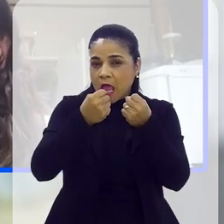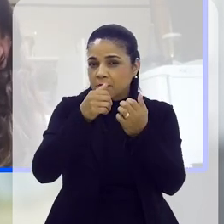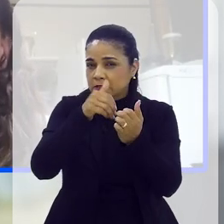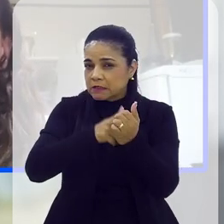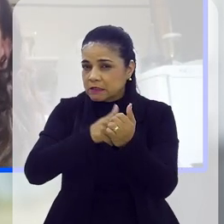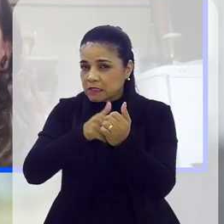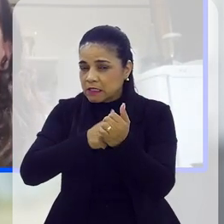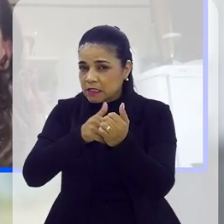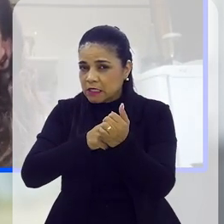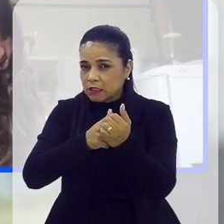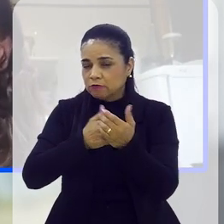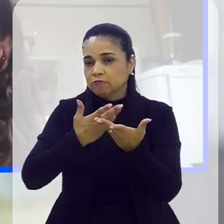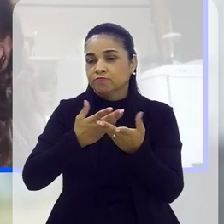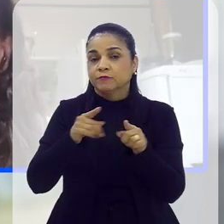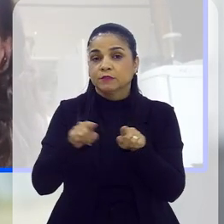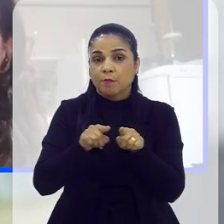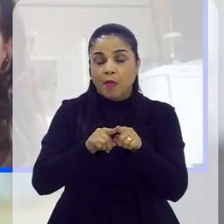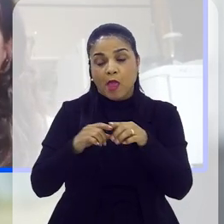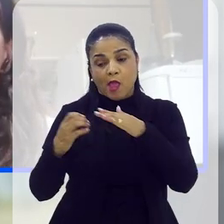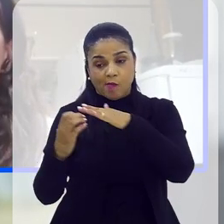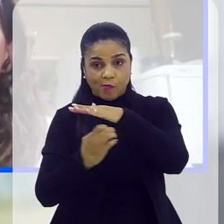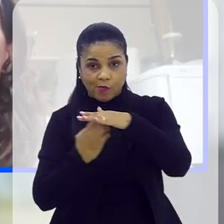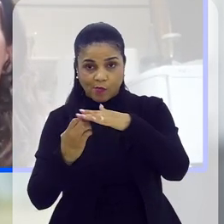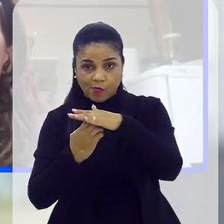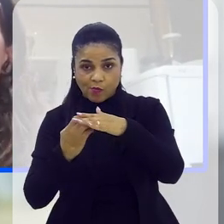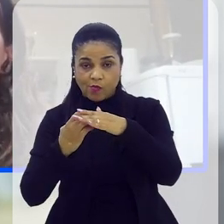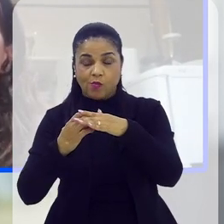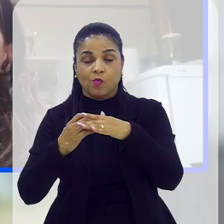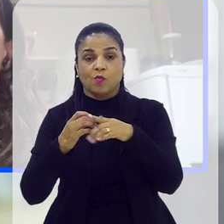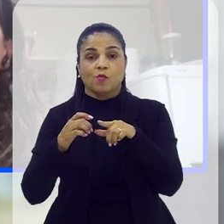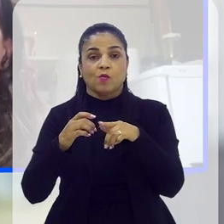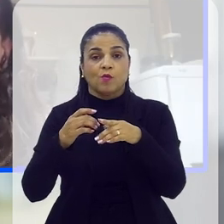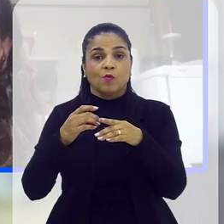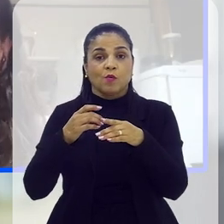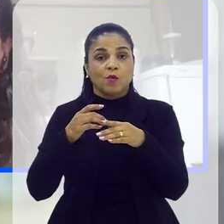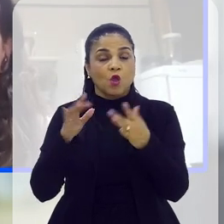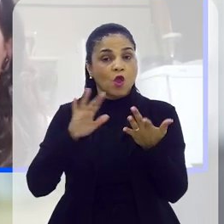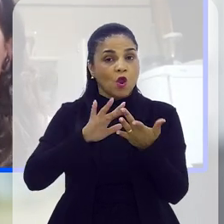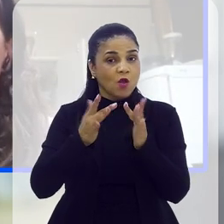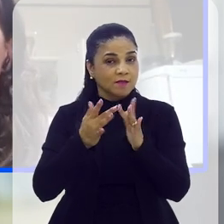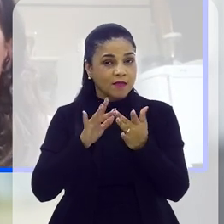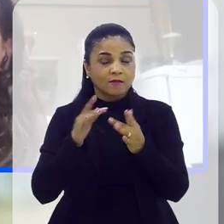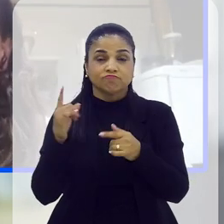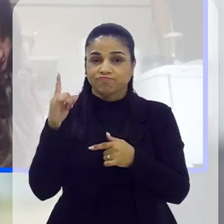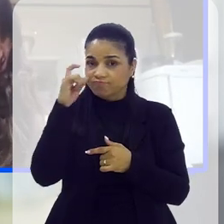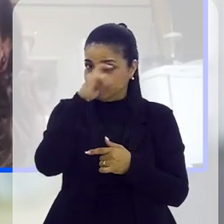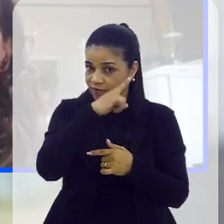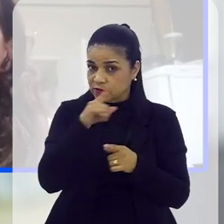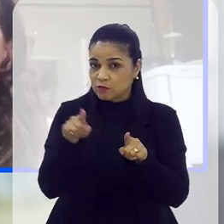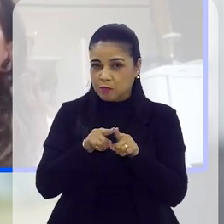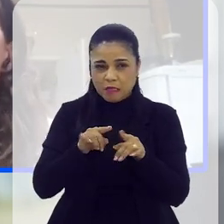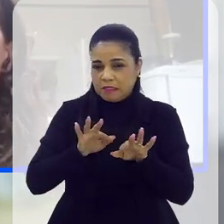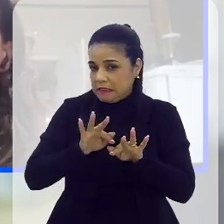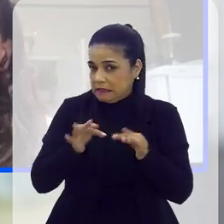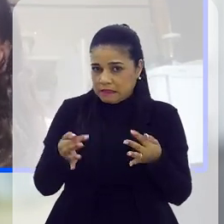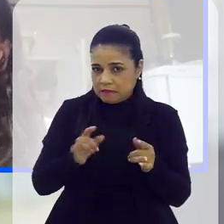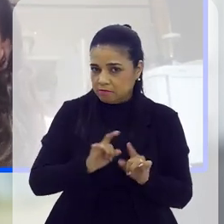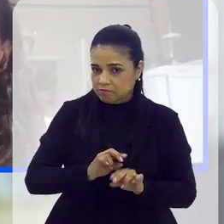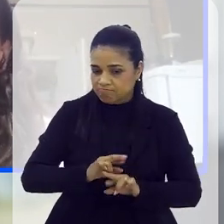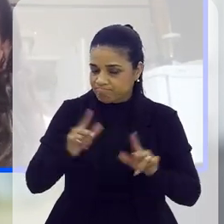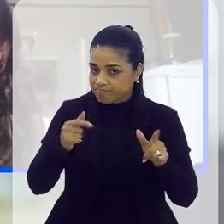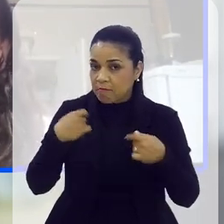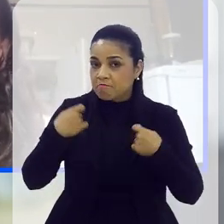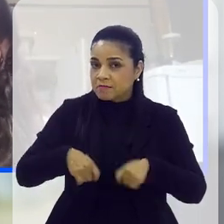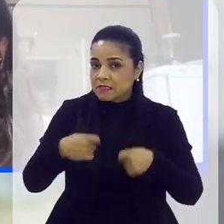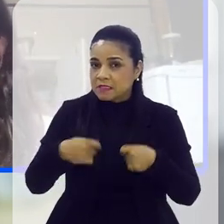sigilo. A comunicação com os provedores desses serviços não é uma coisa muito simples. Então, isso tudo